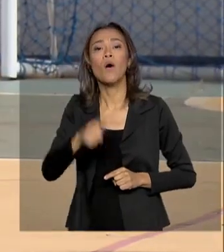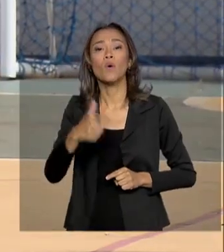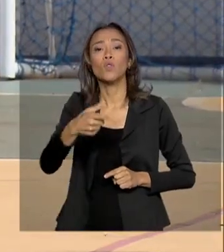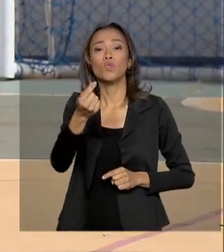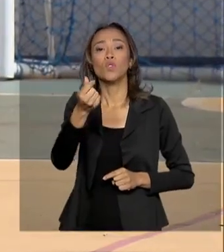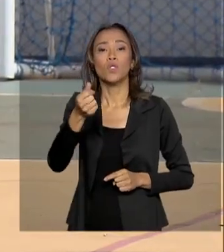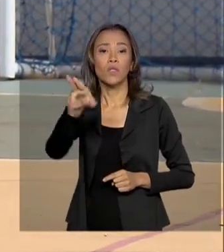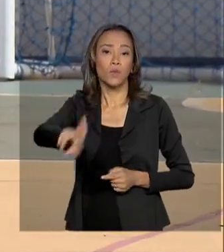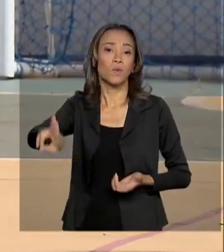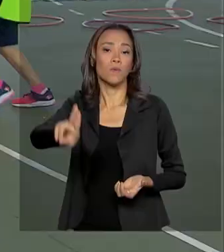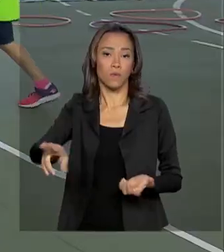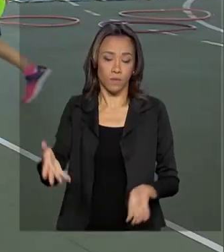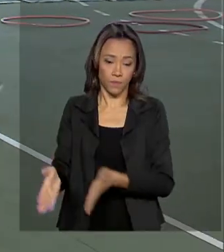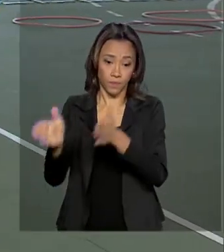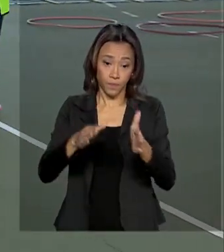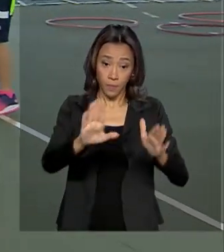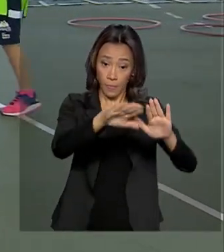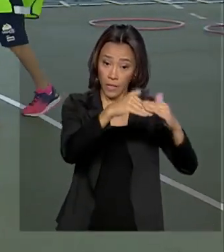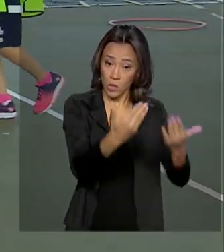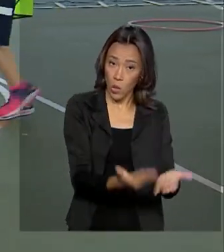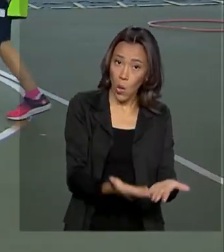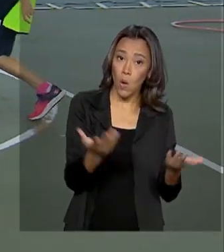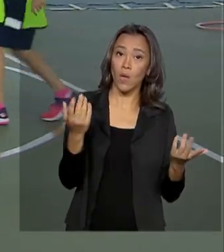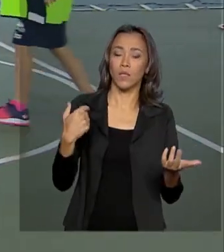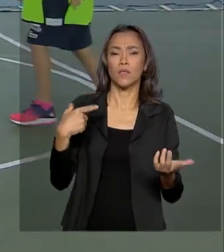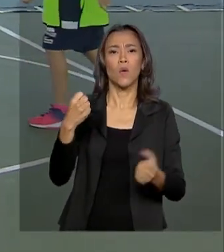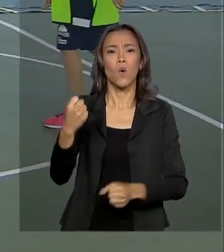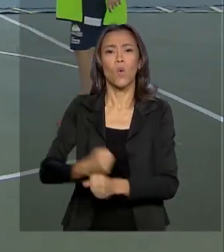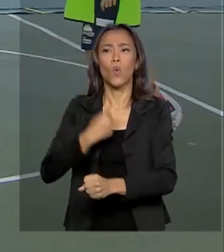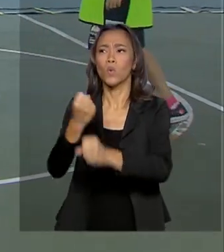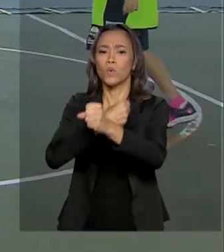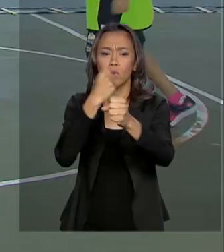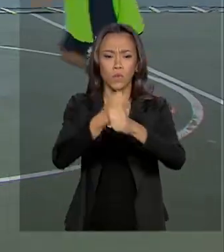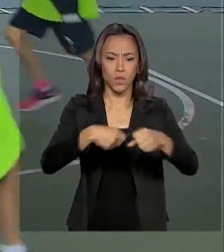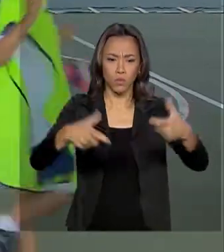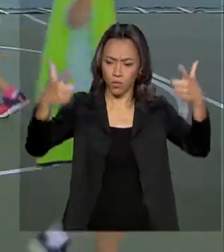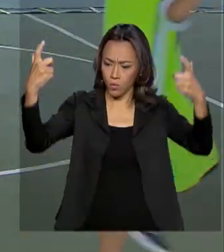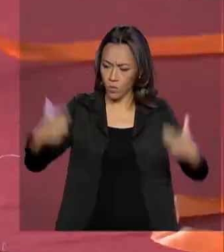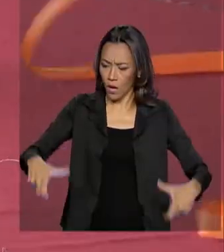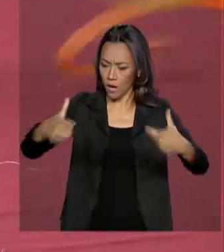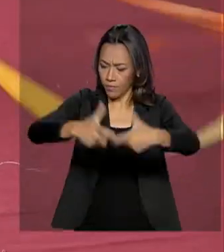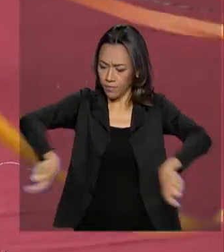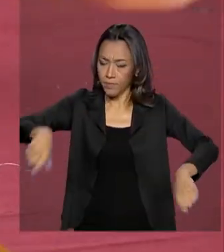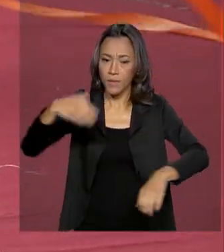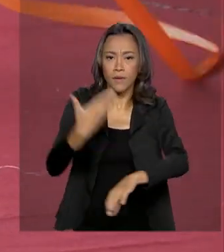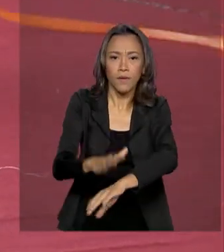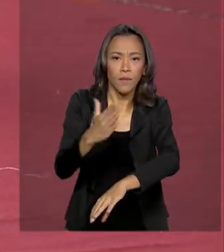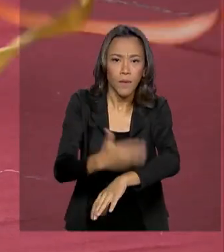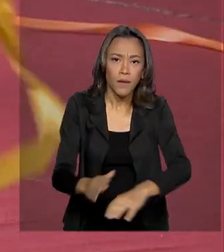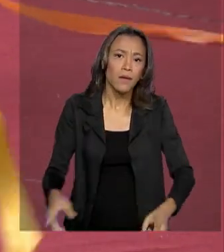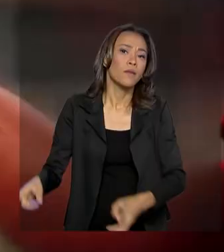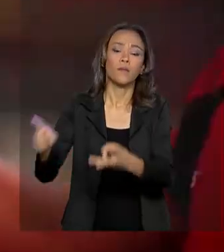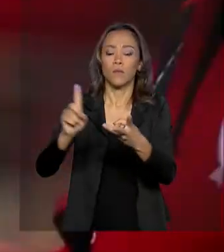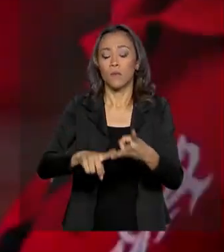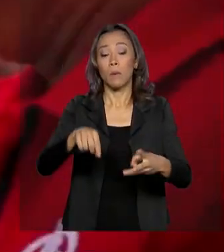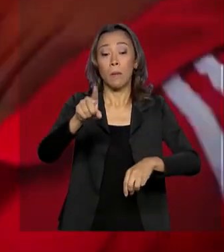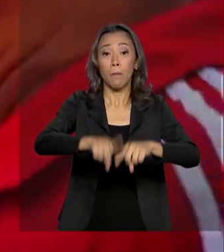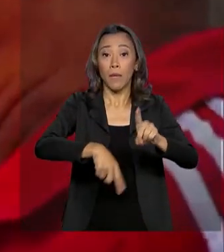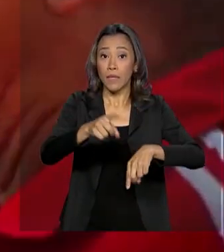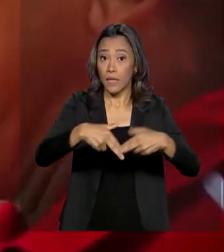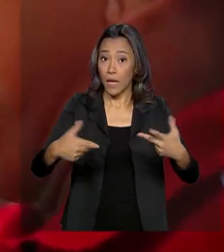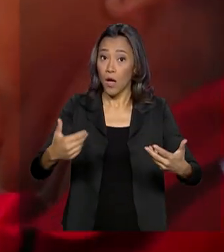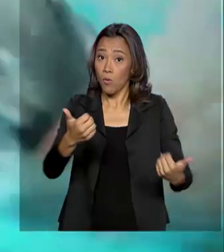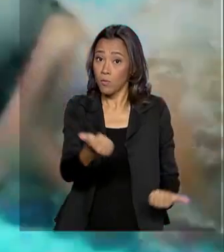Escolinhas de esporte, reforma ou construção de centros de treinamento, custeio para participação em